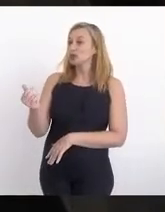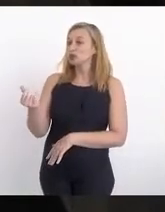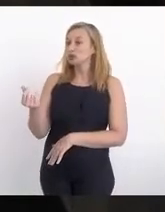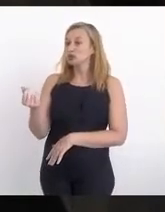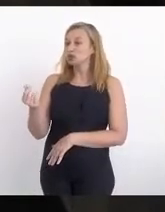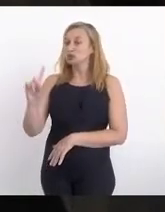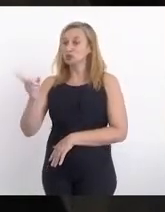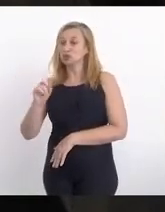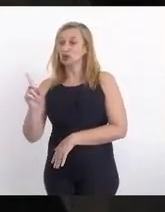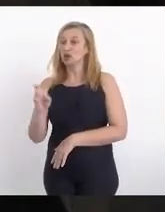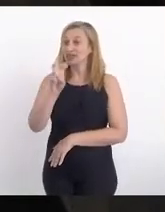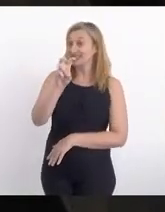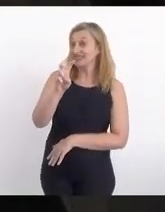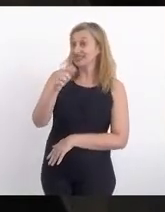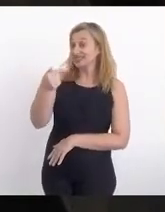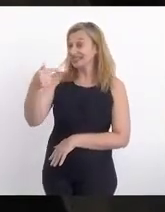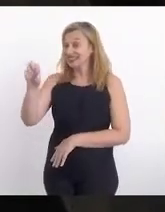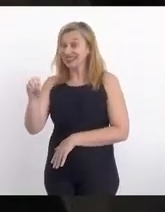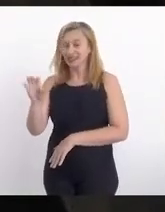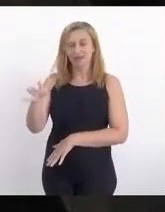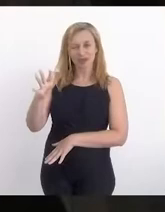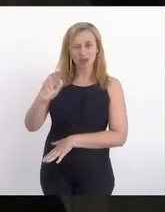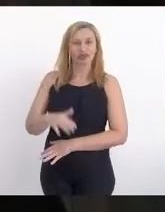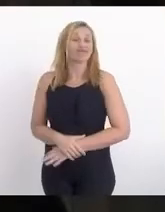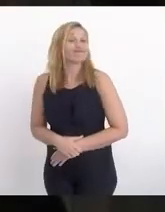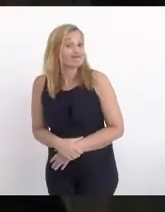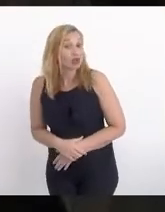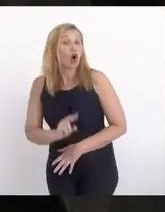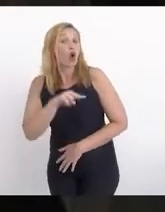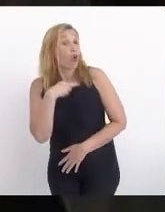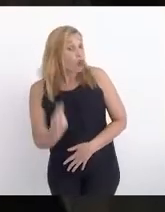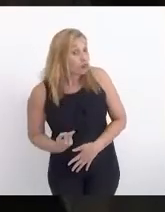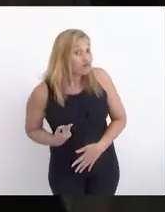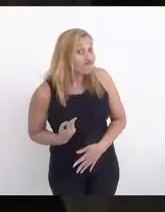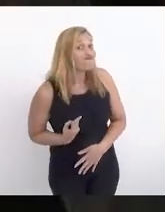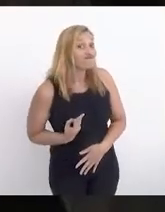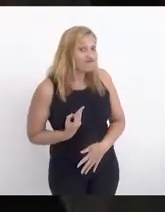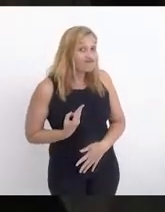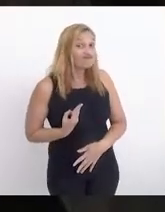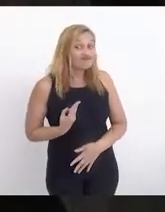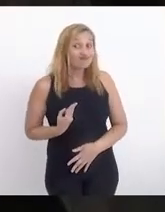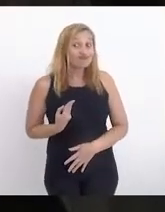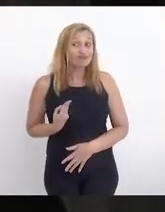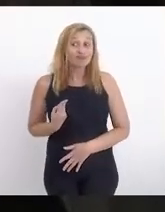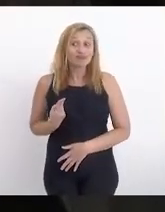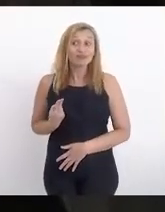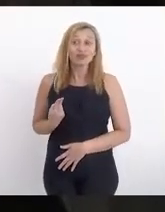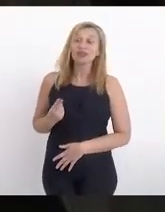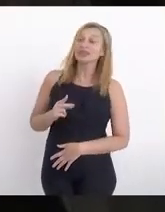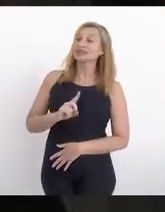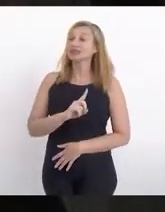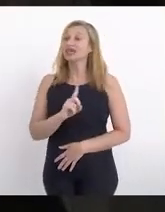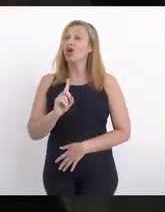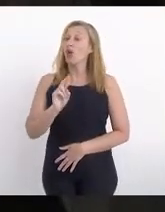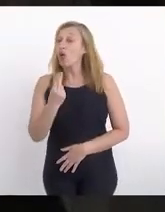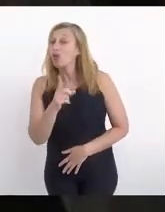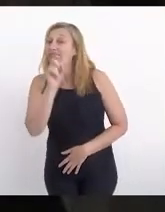está a 5,70% aproximadamente, ou ou não e,